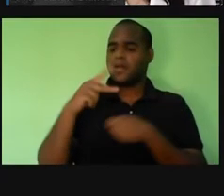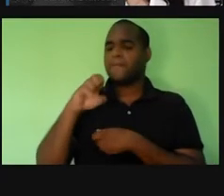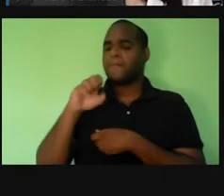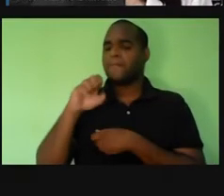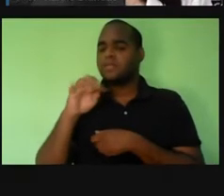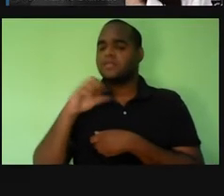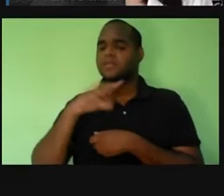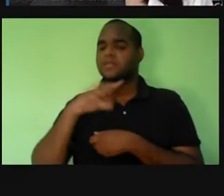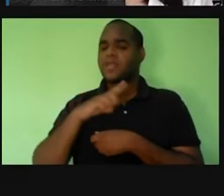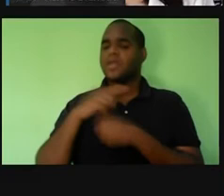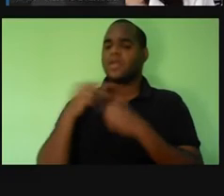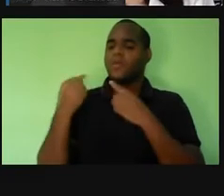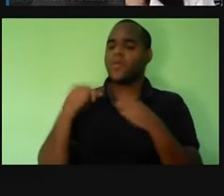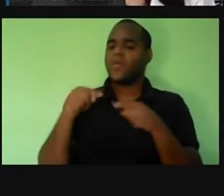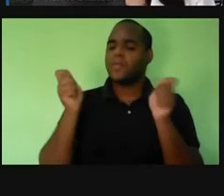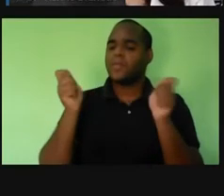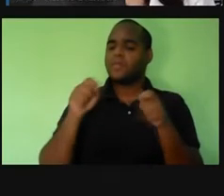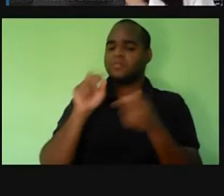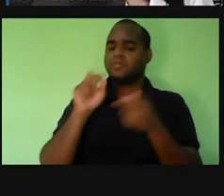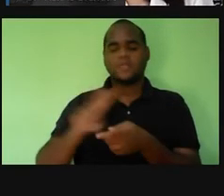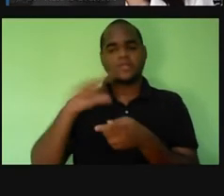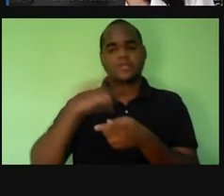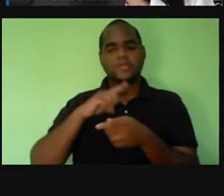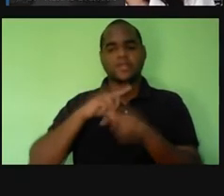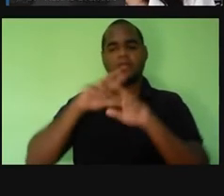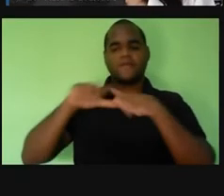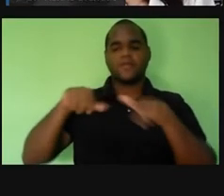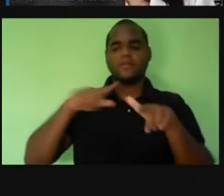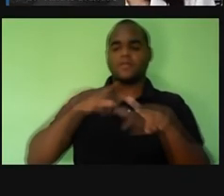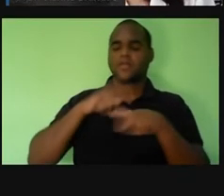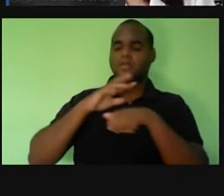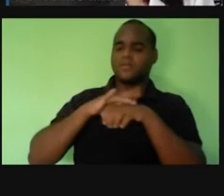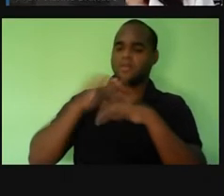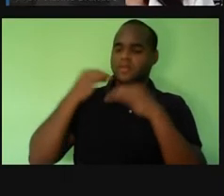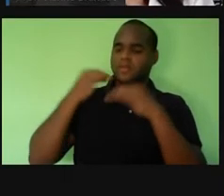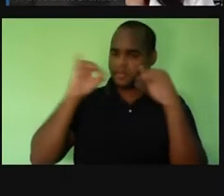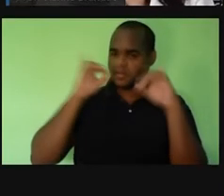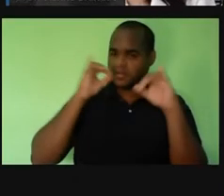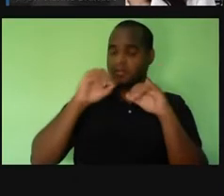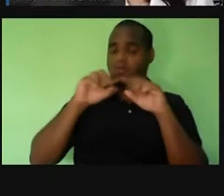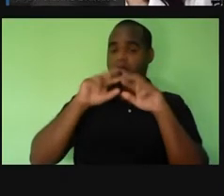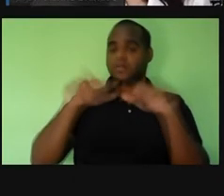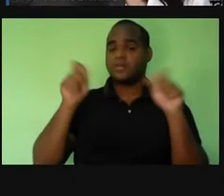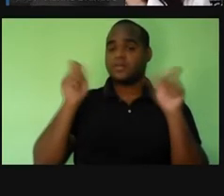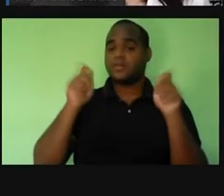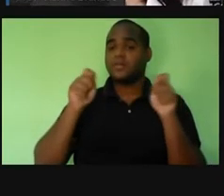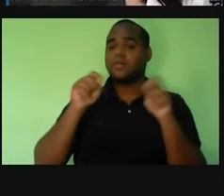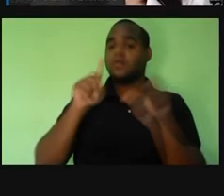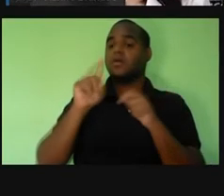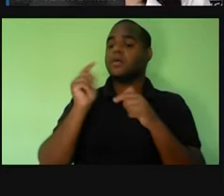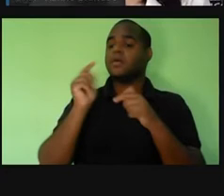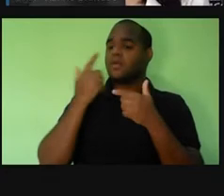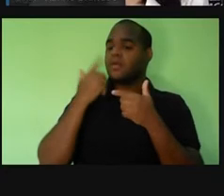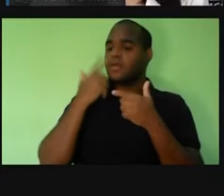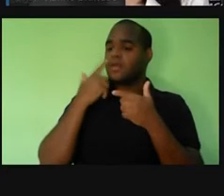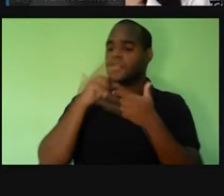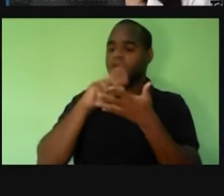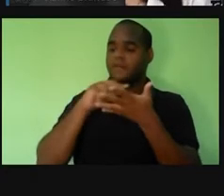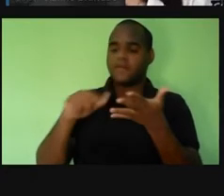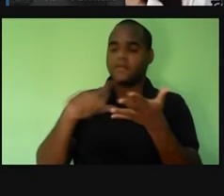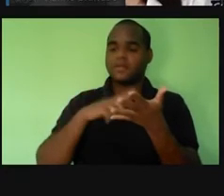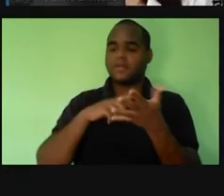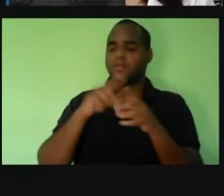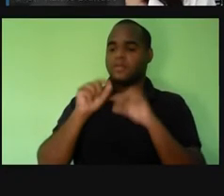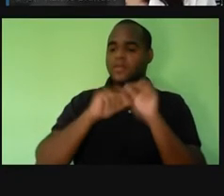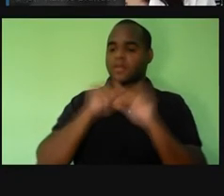que era usado para combater essa doença, mas aqui no Brasil não era produzido. E aí, para combater a peste bubônica,